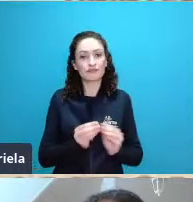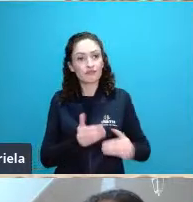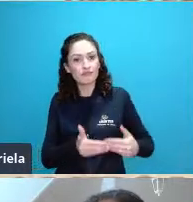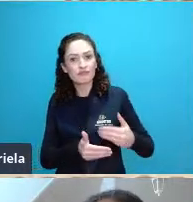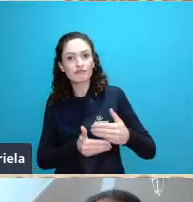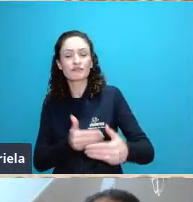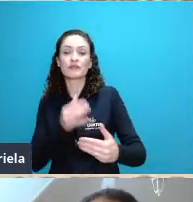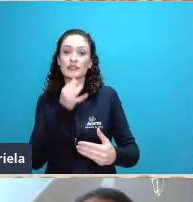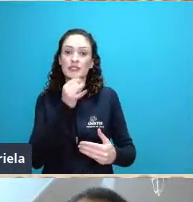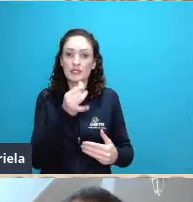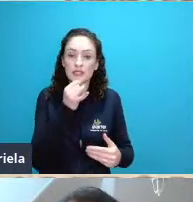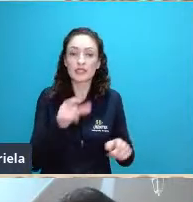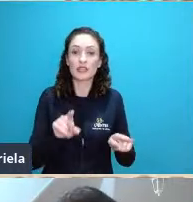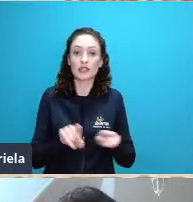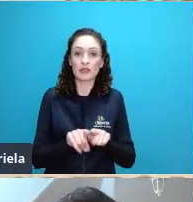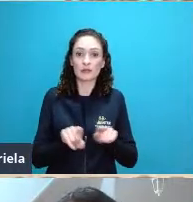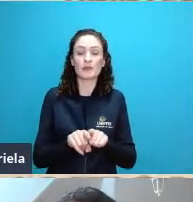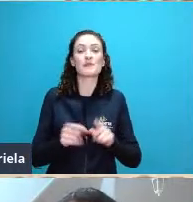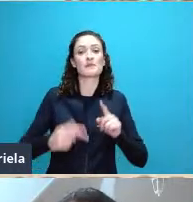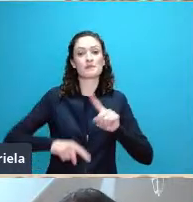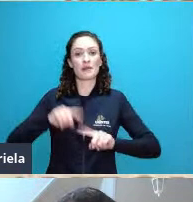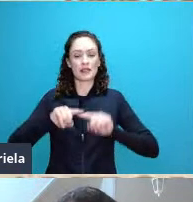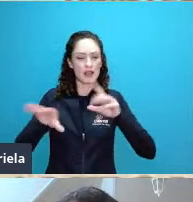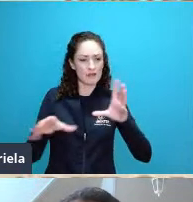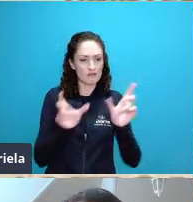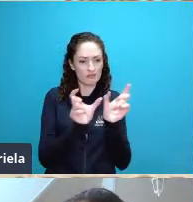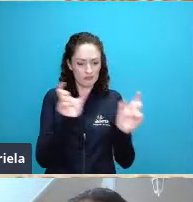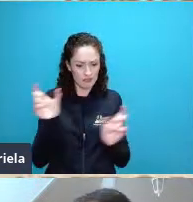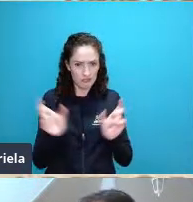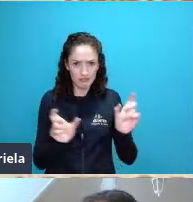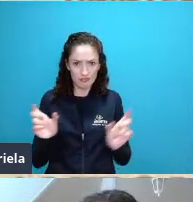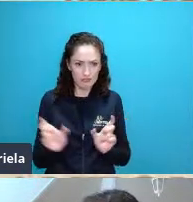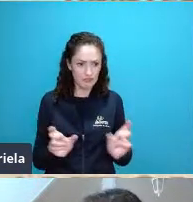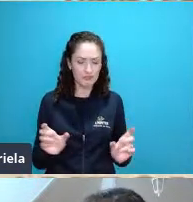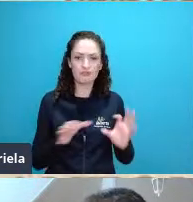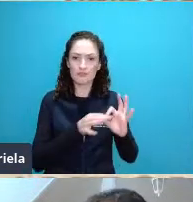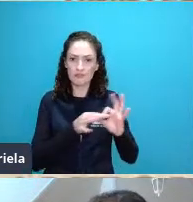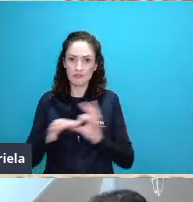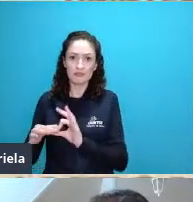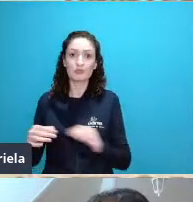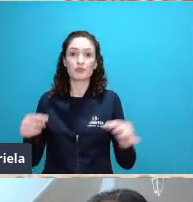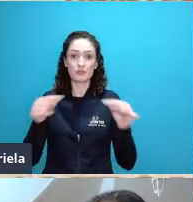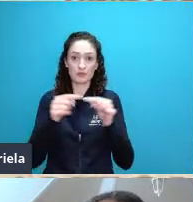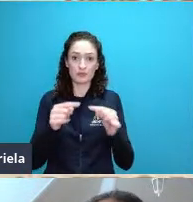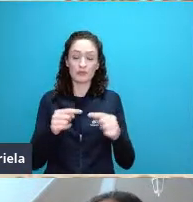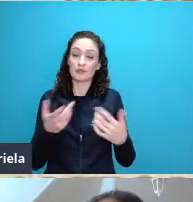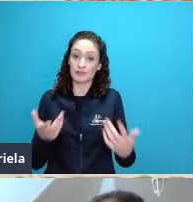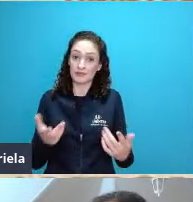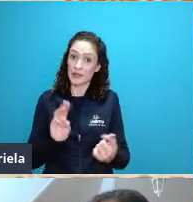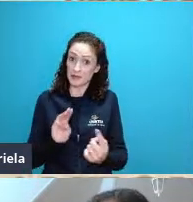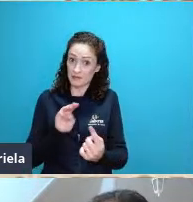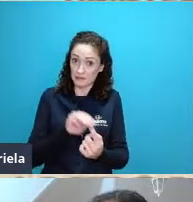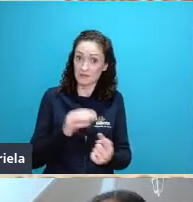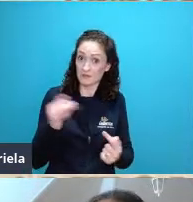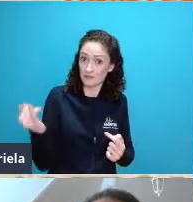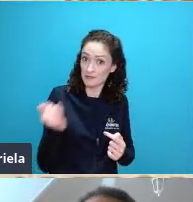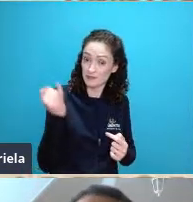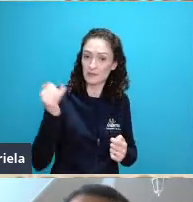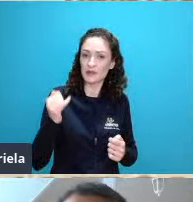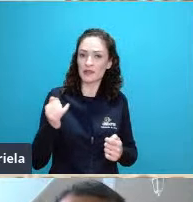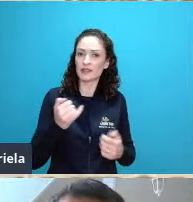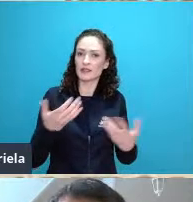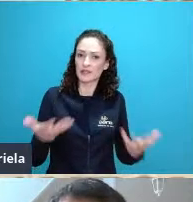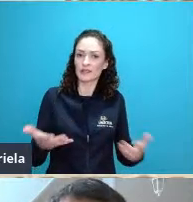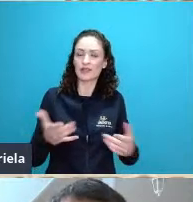entre essas partes então essa é uma meta bastante importante também que a nova geografia